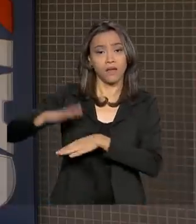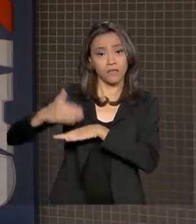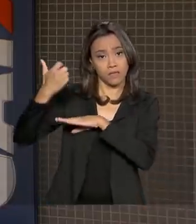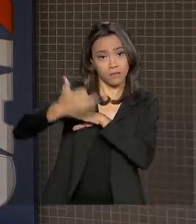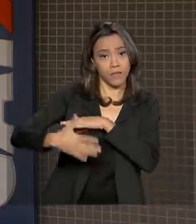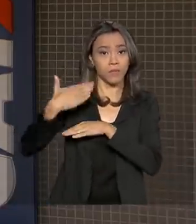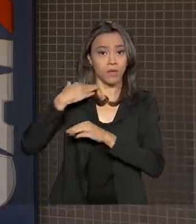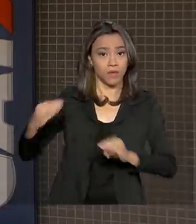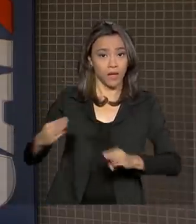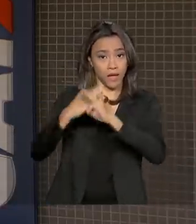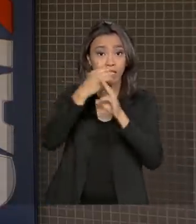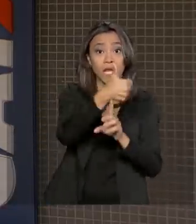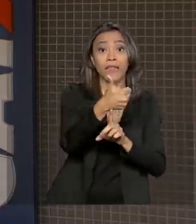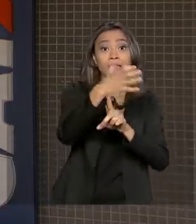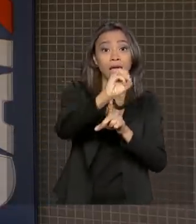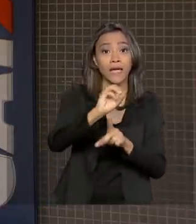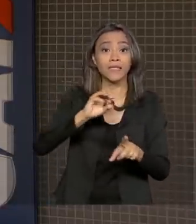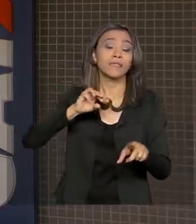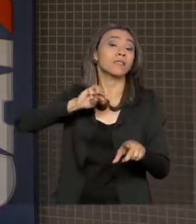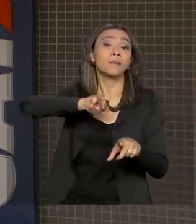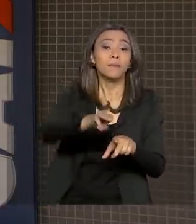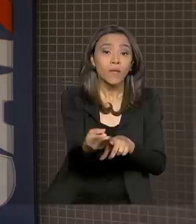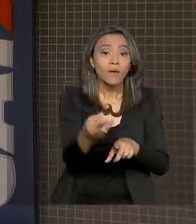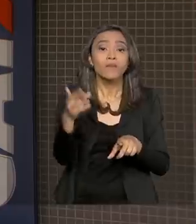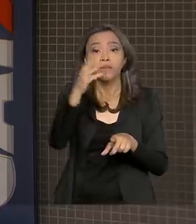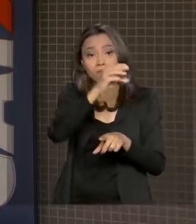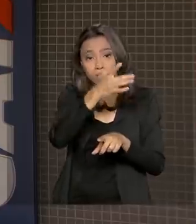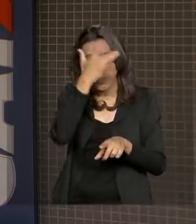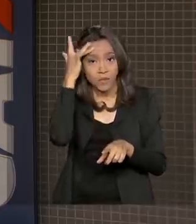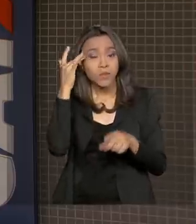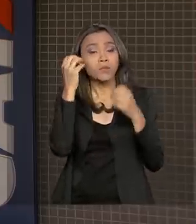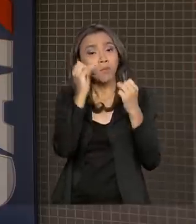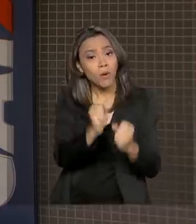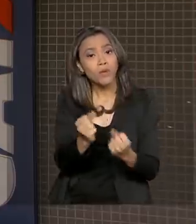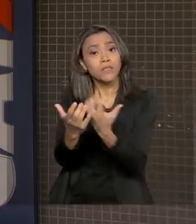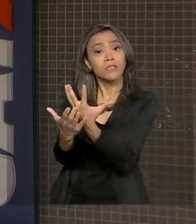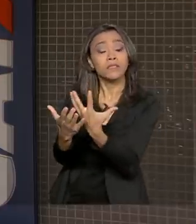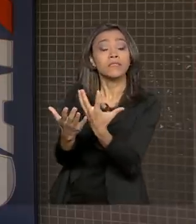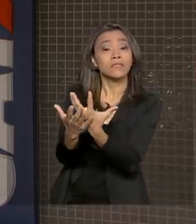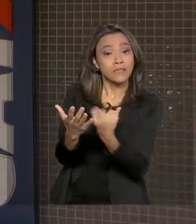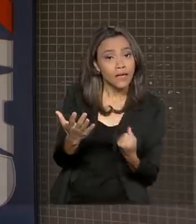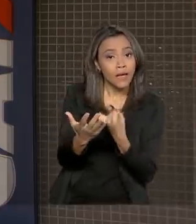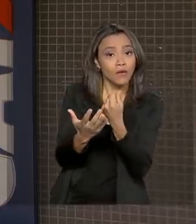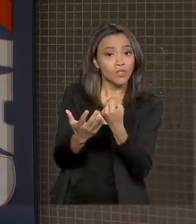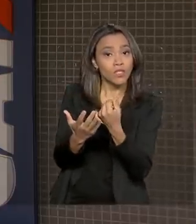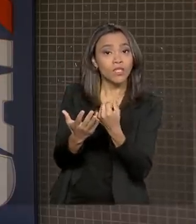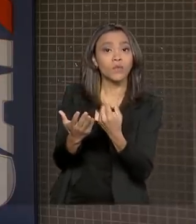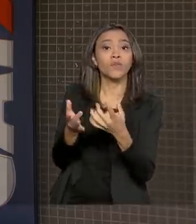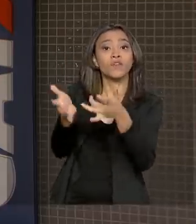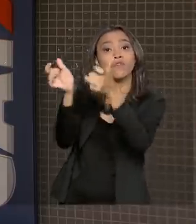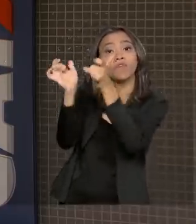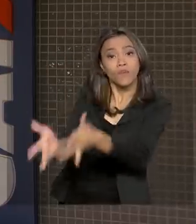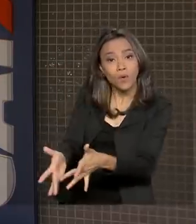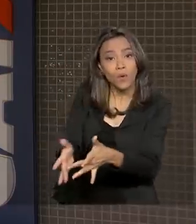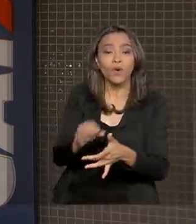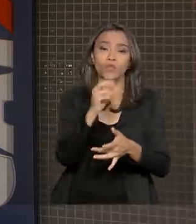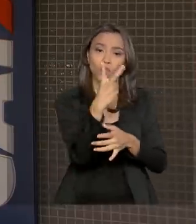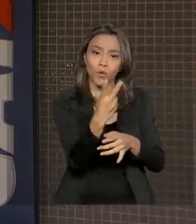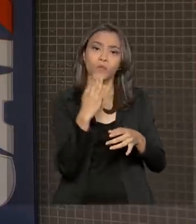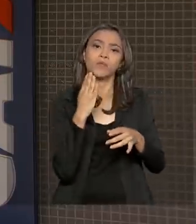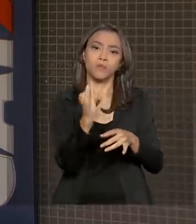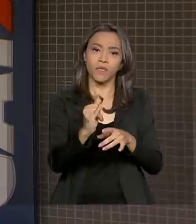milhões de pessoas poderão fazer o saque da diferença. A medida deve injetar cerca de R$ 2,5 bilhões